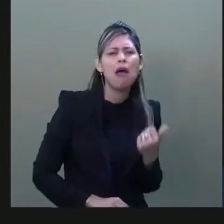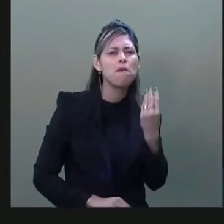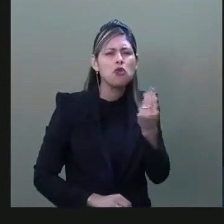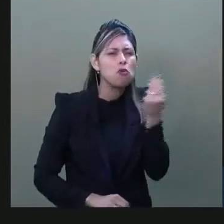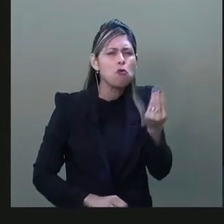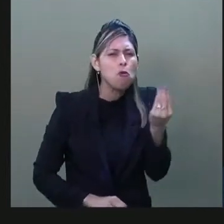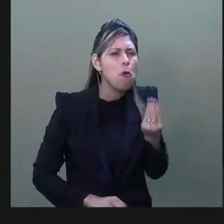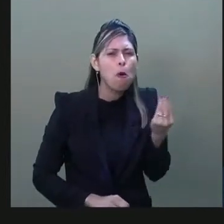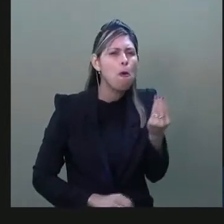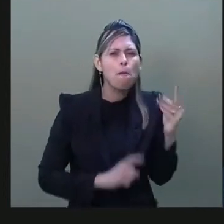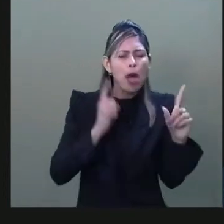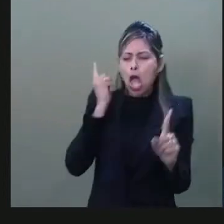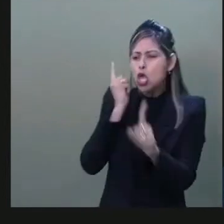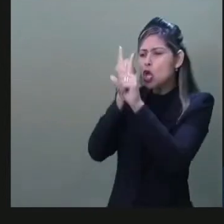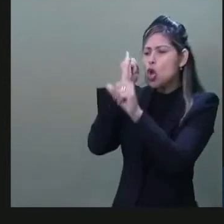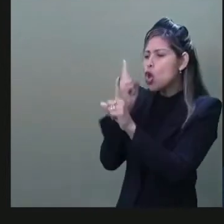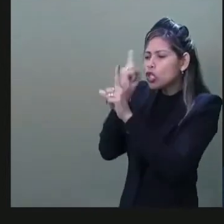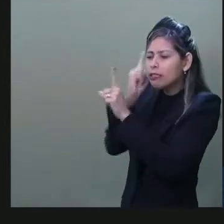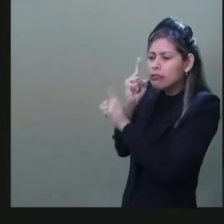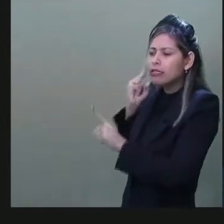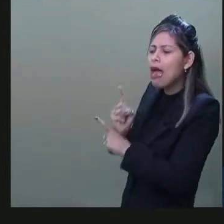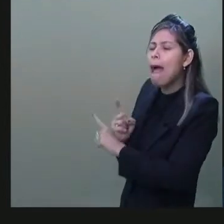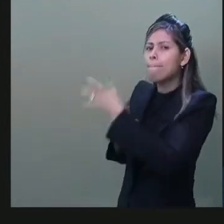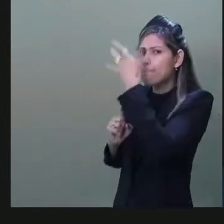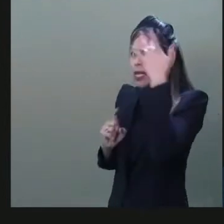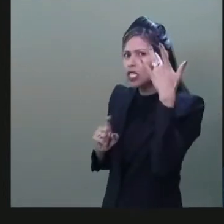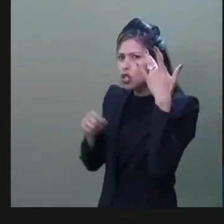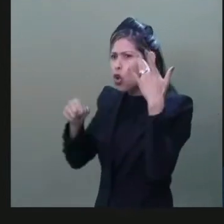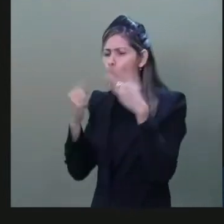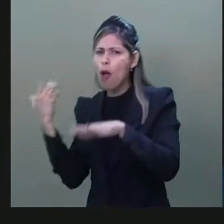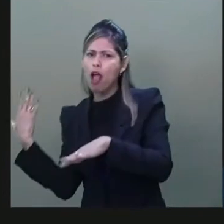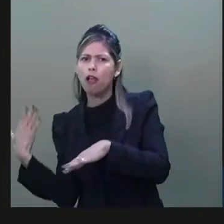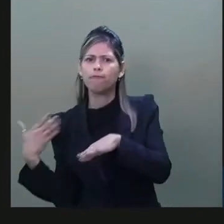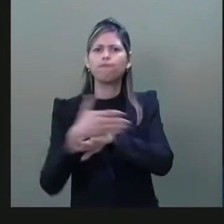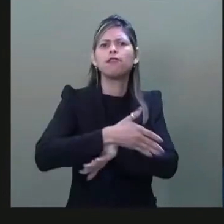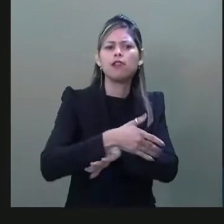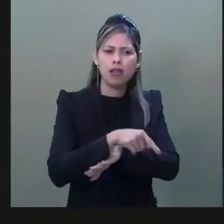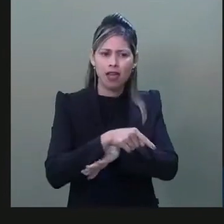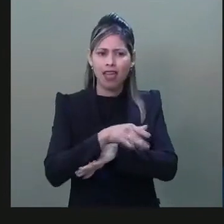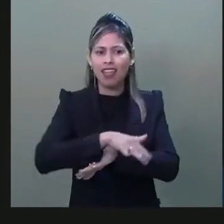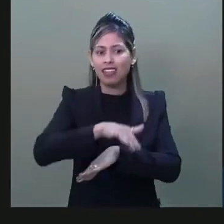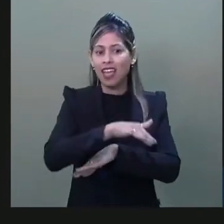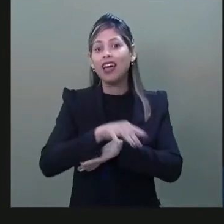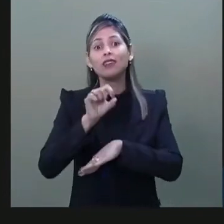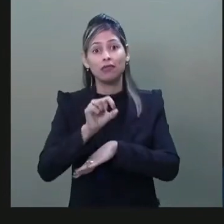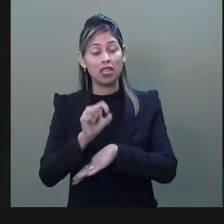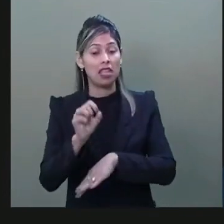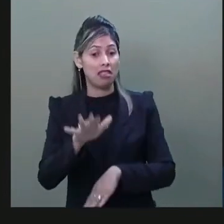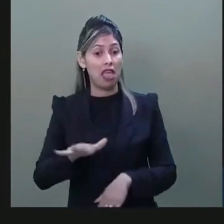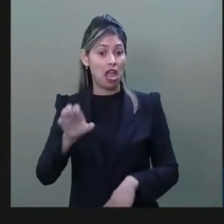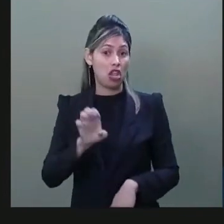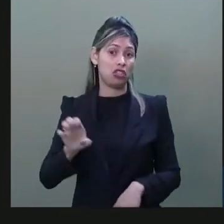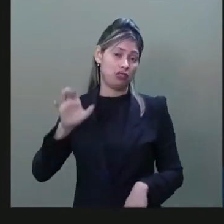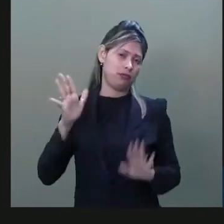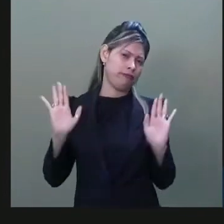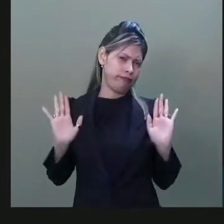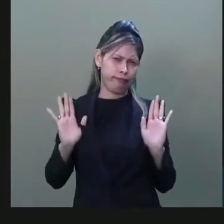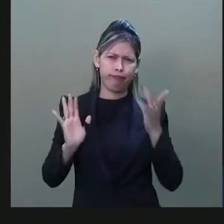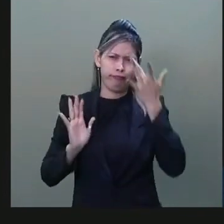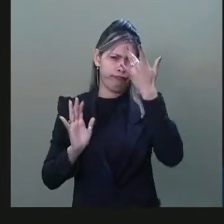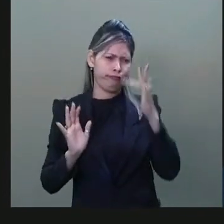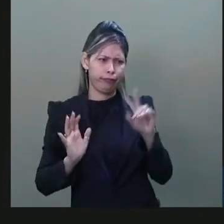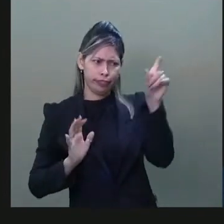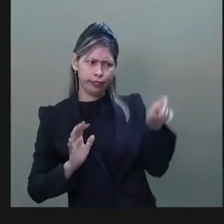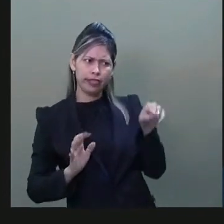pessoas que estariam infiltradas e que tenham vínculos, por exemplo, com partidos ligados à esquerda, se ele vai ter isenção suficiente